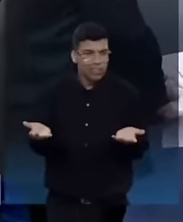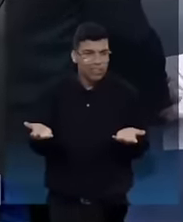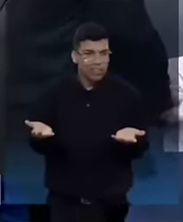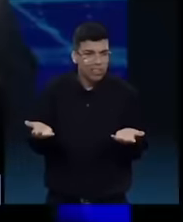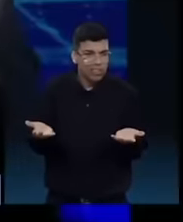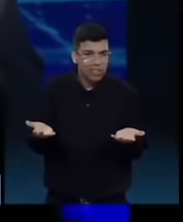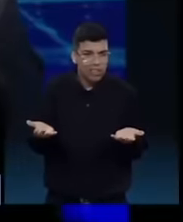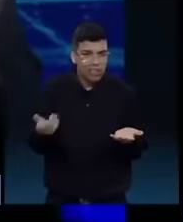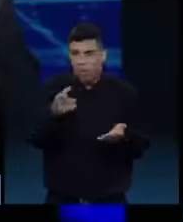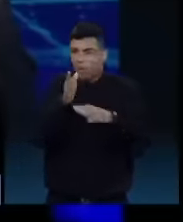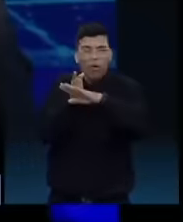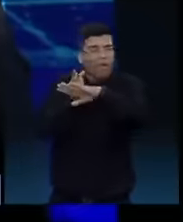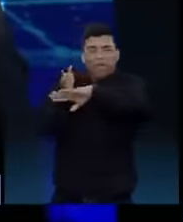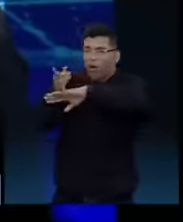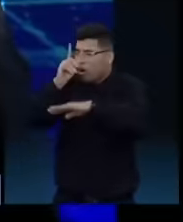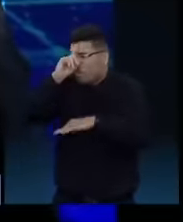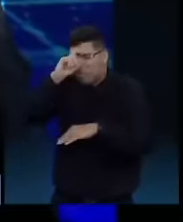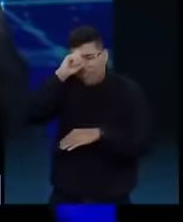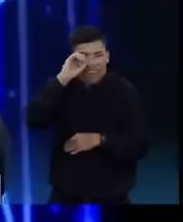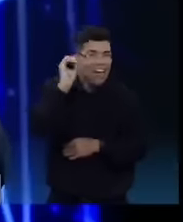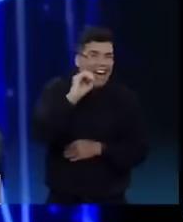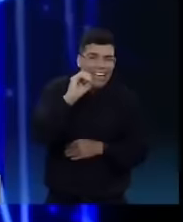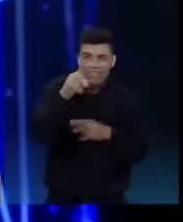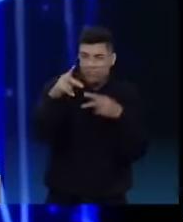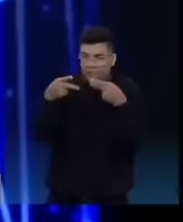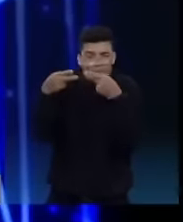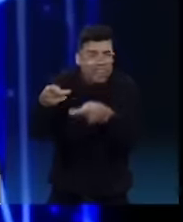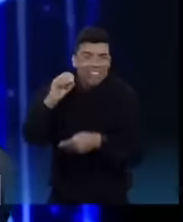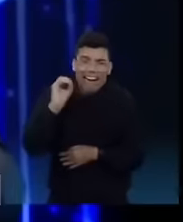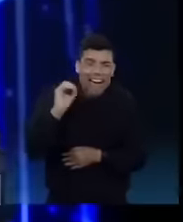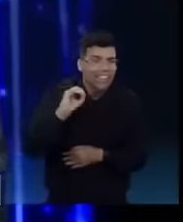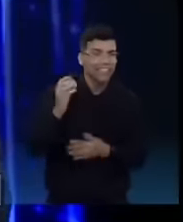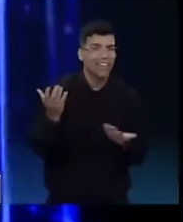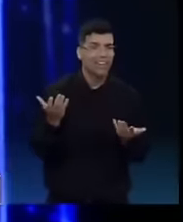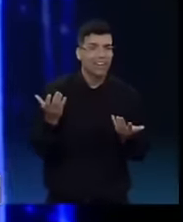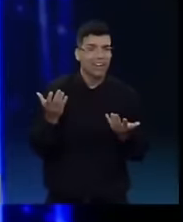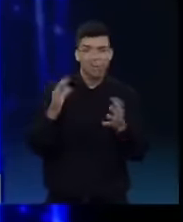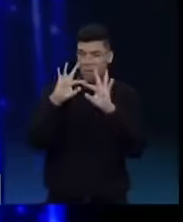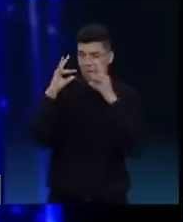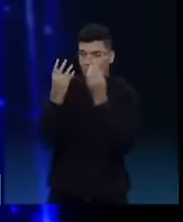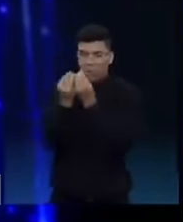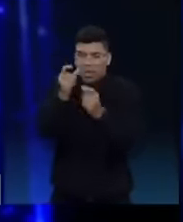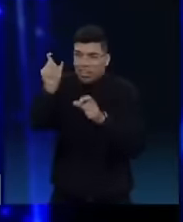Você não foi no hospital, não foi visitar uma pessoa, não foi visitar um parente.